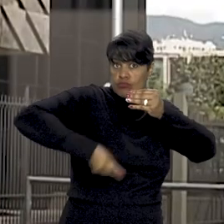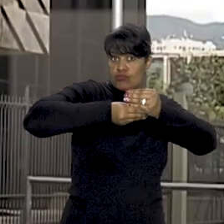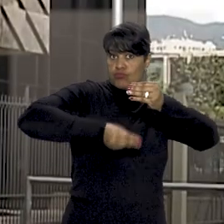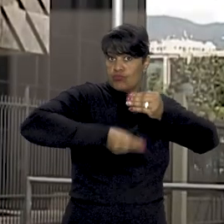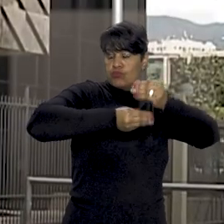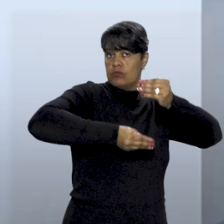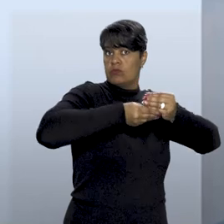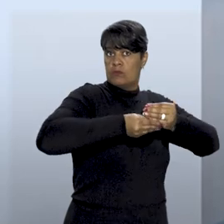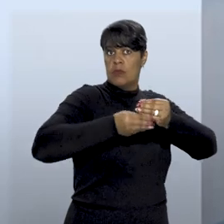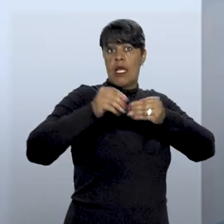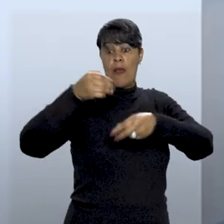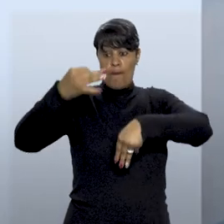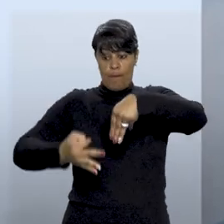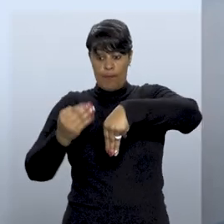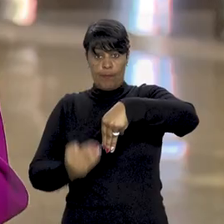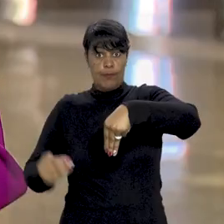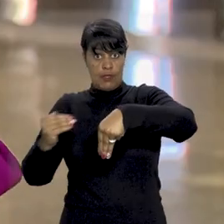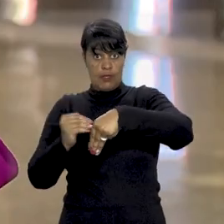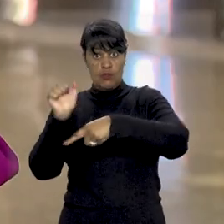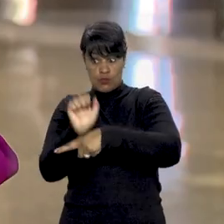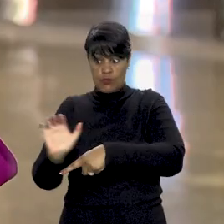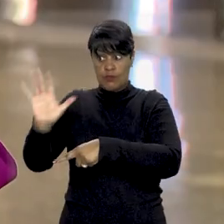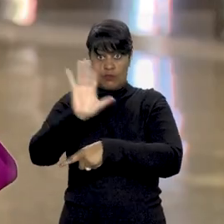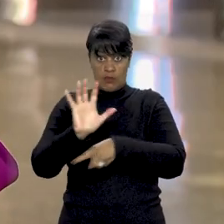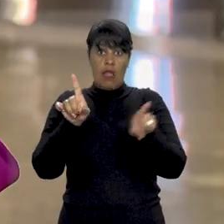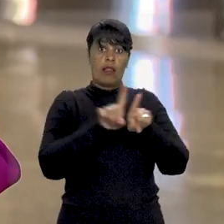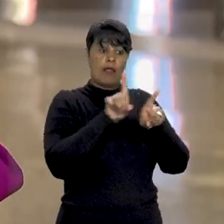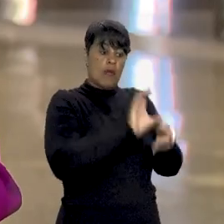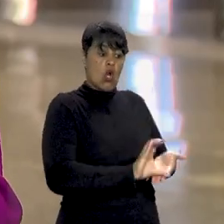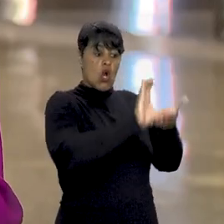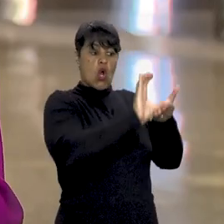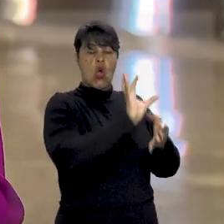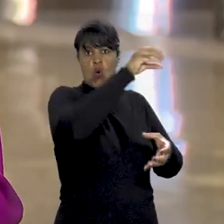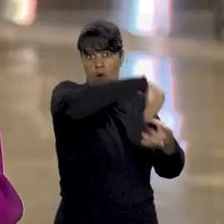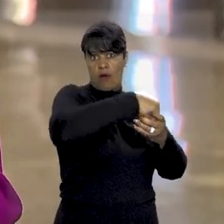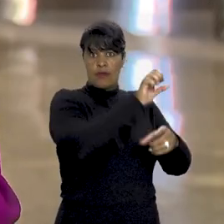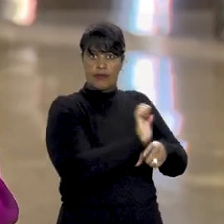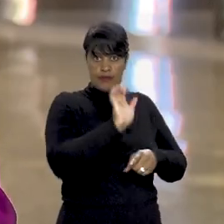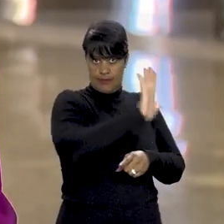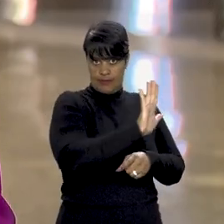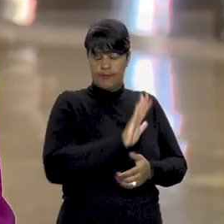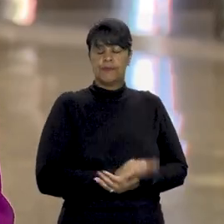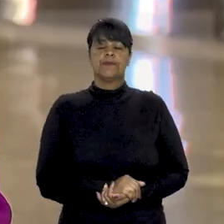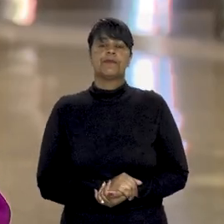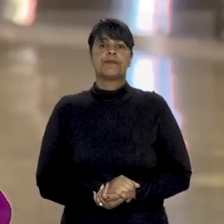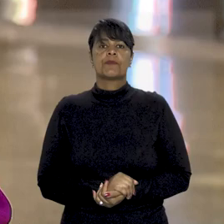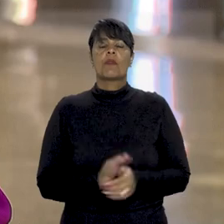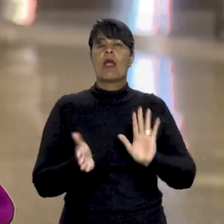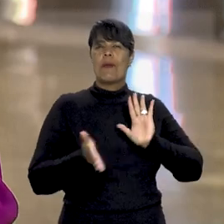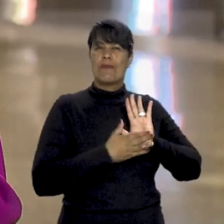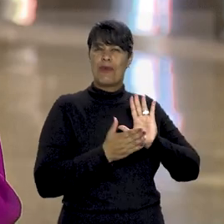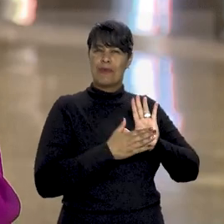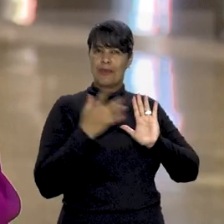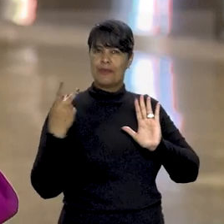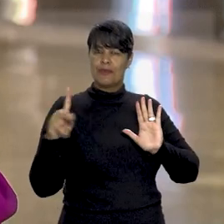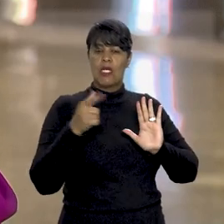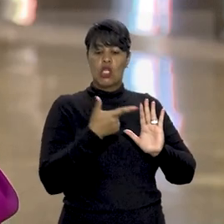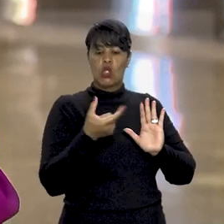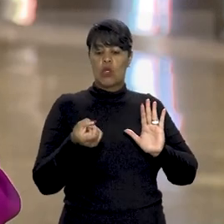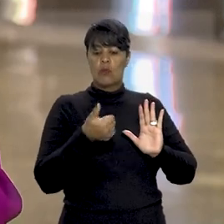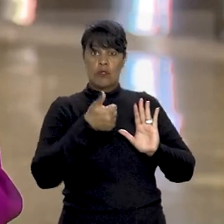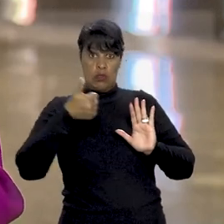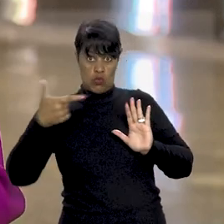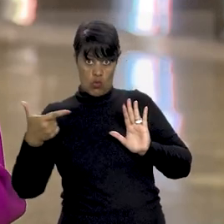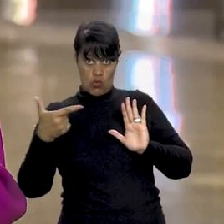e de conselheiro nas estatais. A ação popular analisada pelo STJ foi proposta em 2012 contra 13